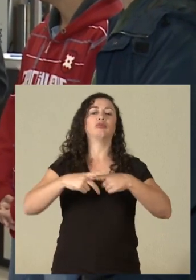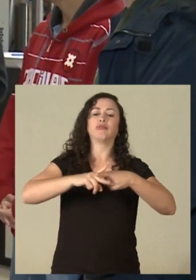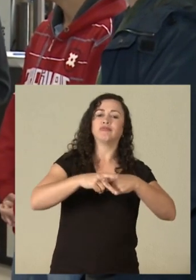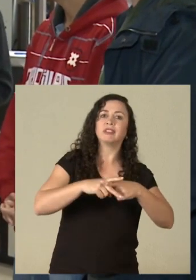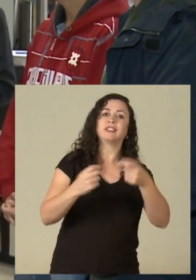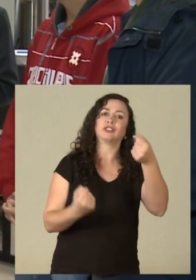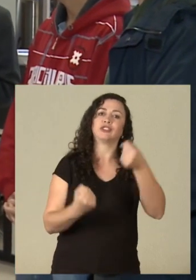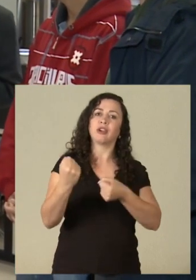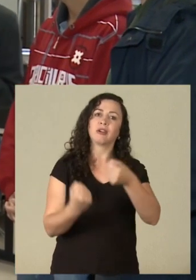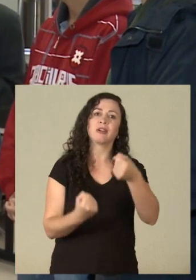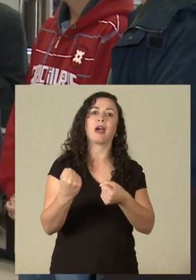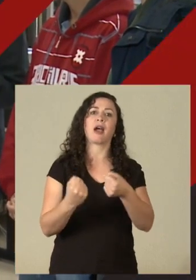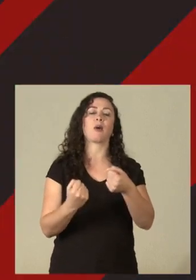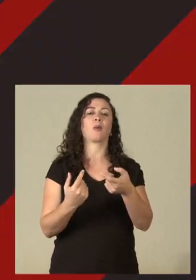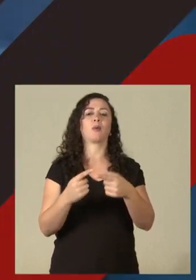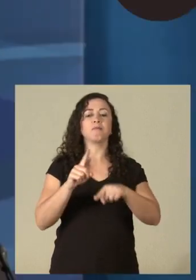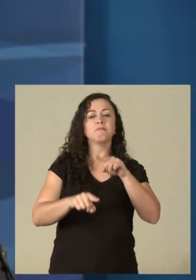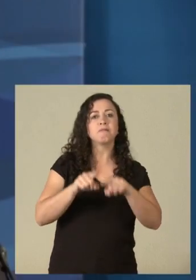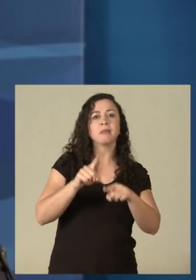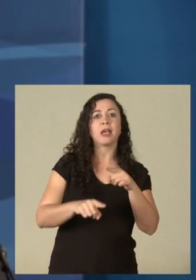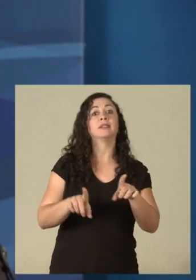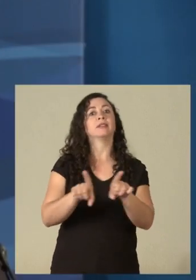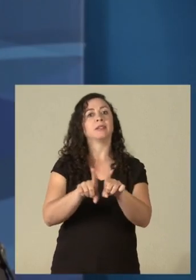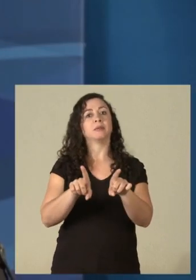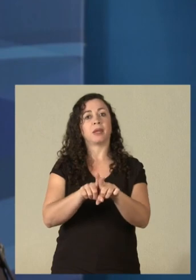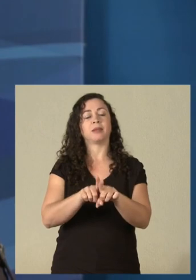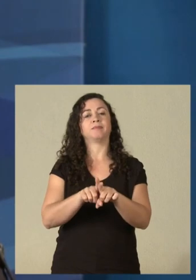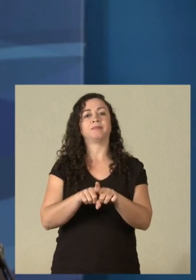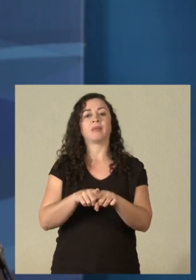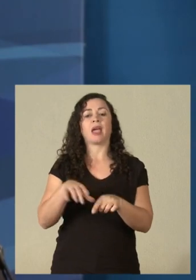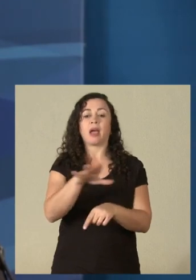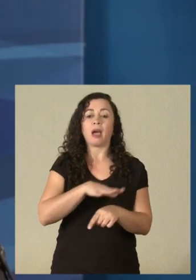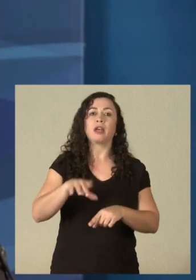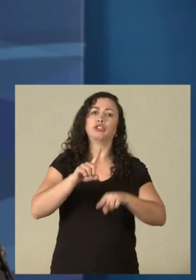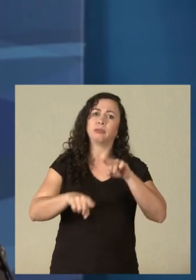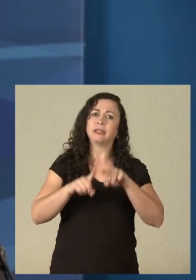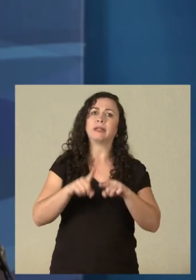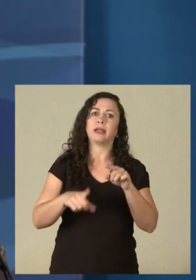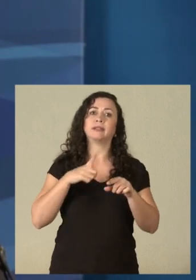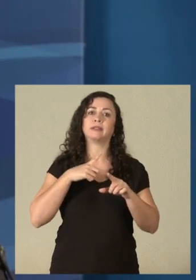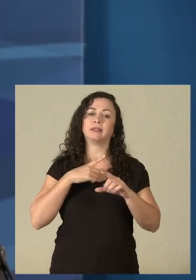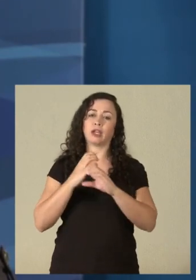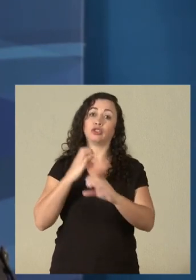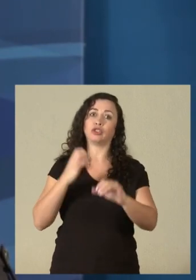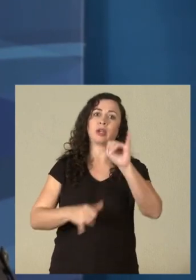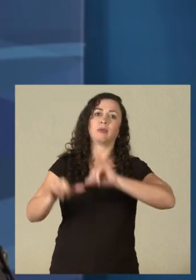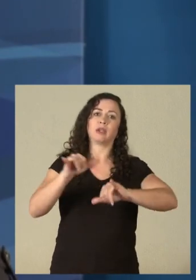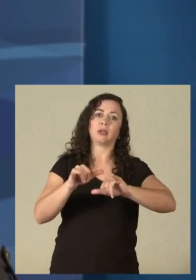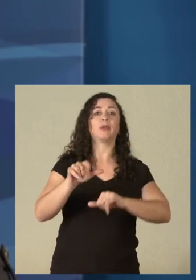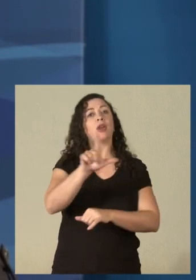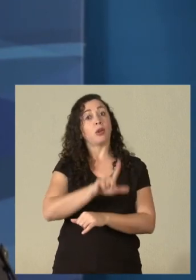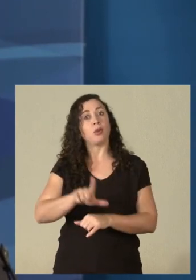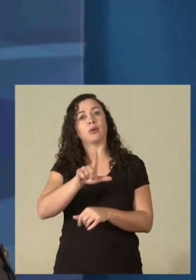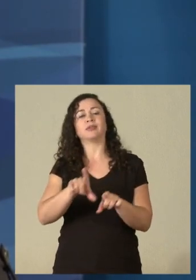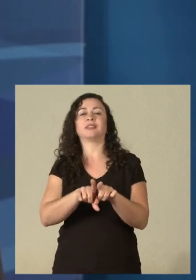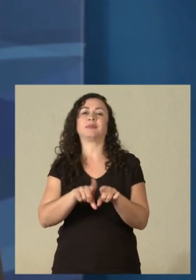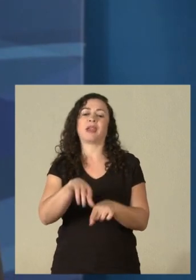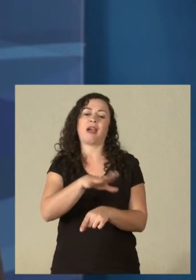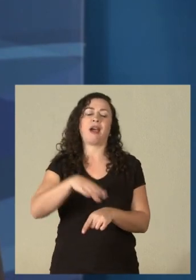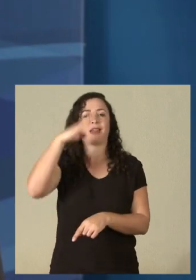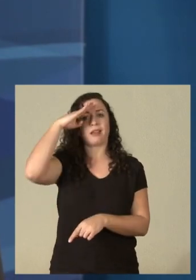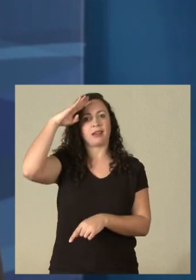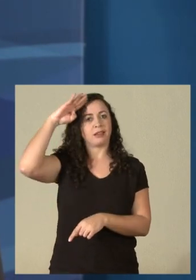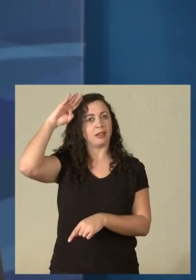substituir até metais. Então, na área de materiais, há uma grande atuação do engenheiro químico. E também, na área acadêmica,